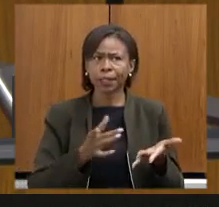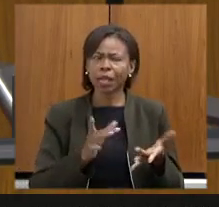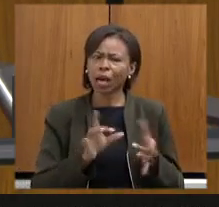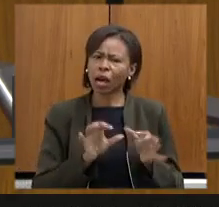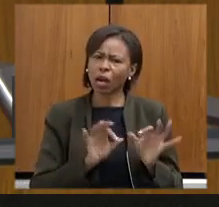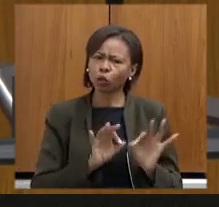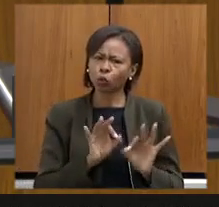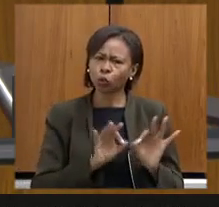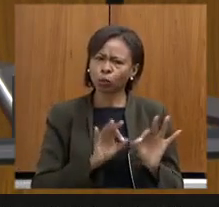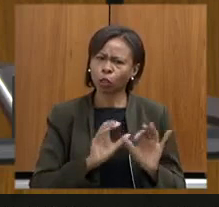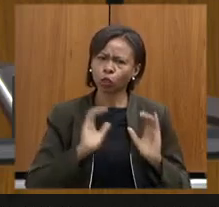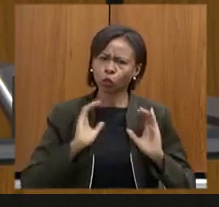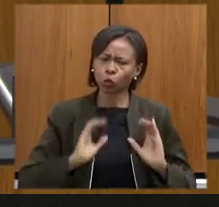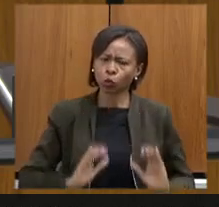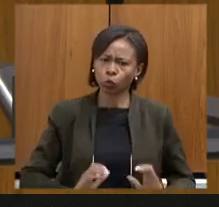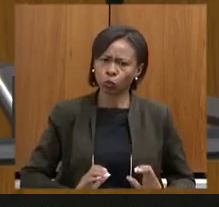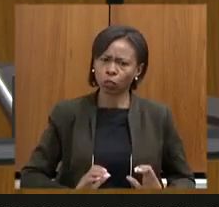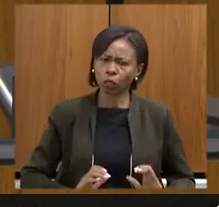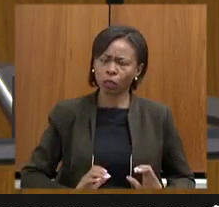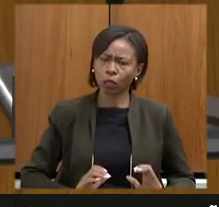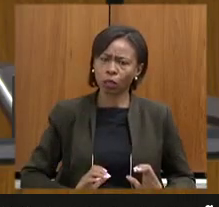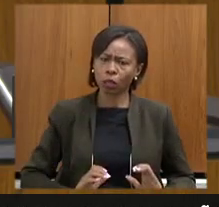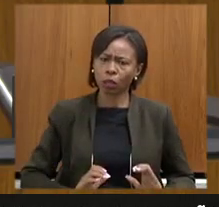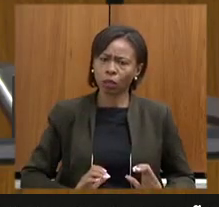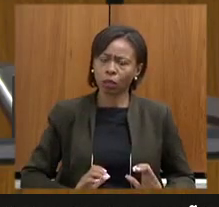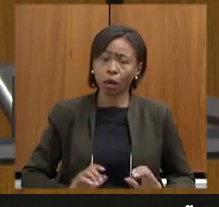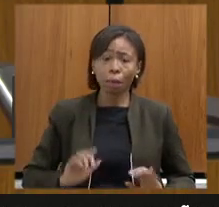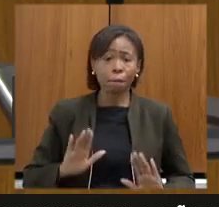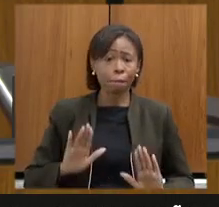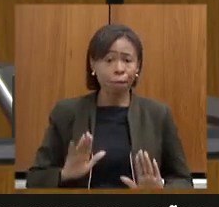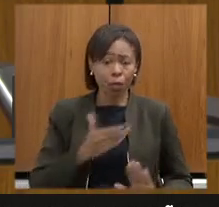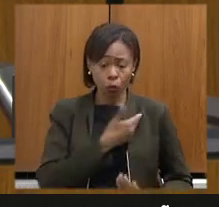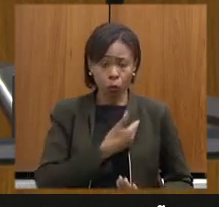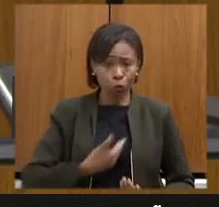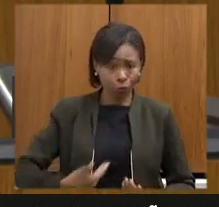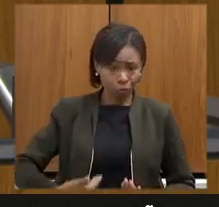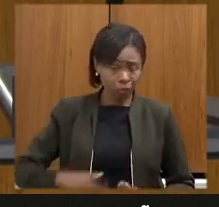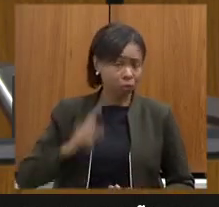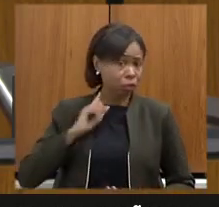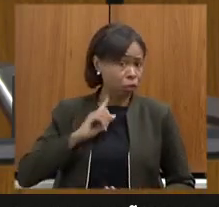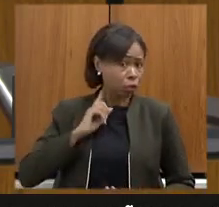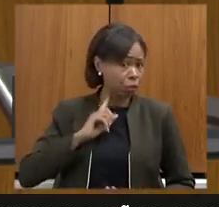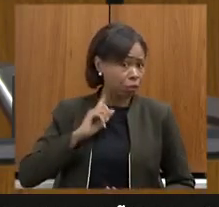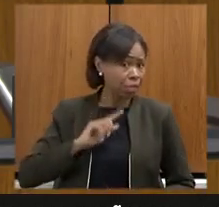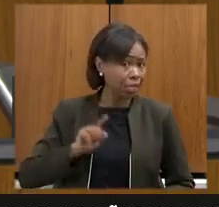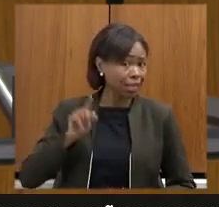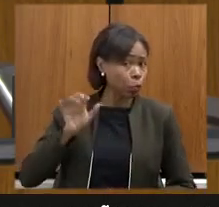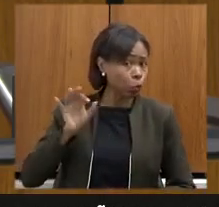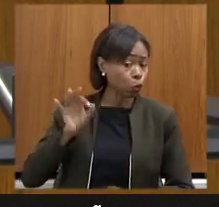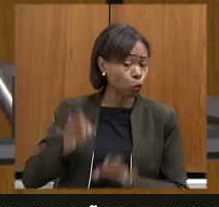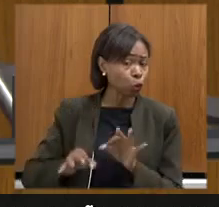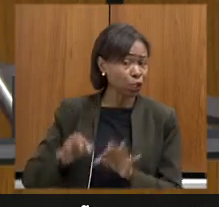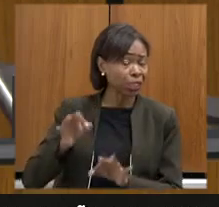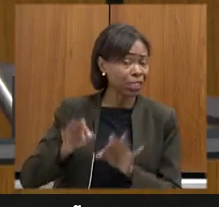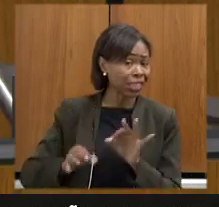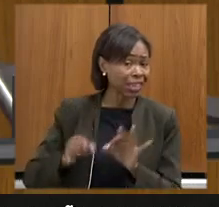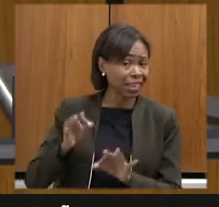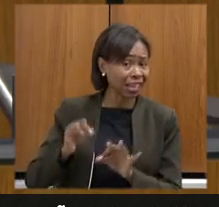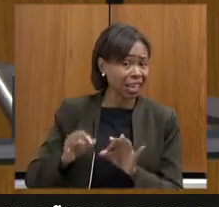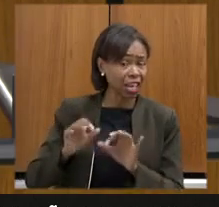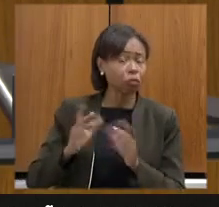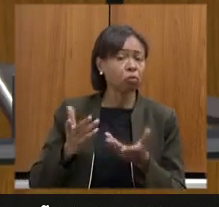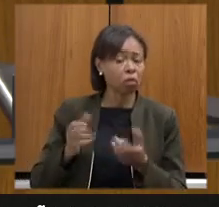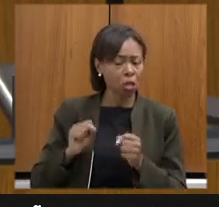defesa que o governo do Estado está fazendo no judiciário, defendendo a continuidade dos trabalhos da mineradora